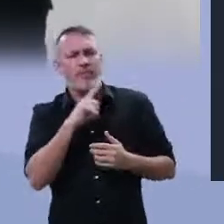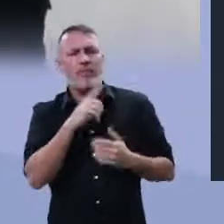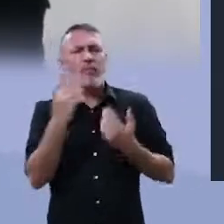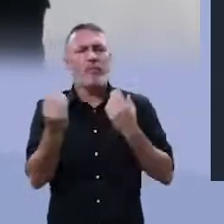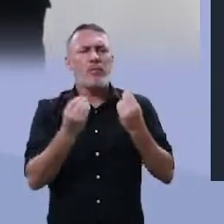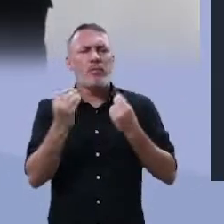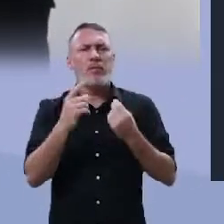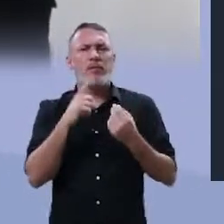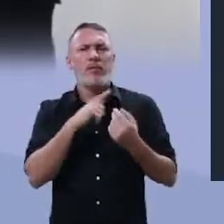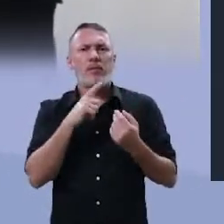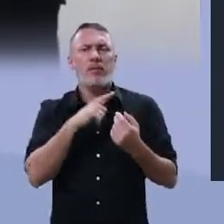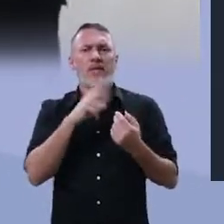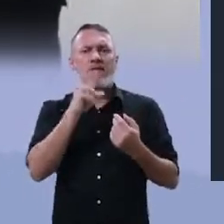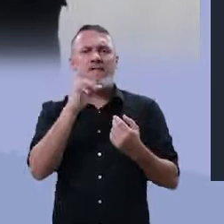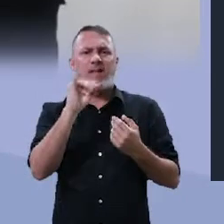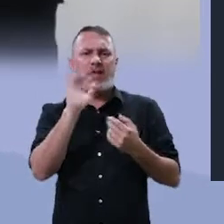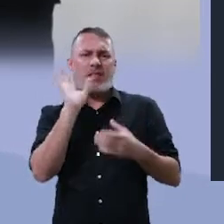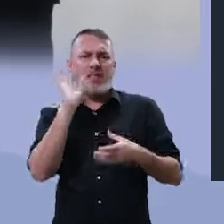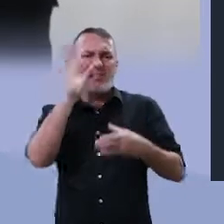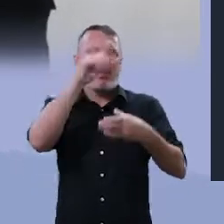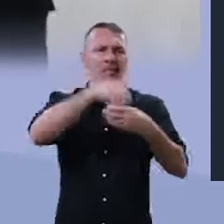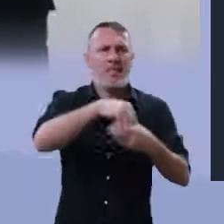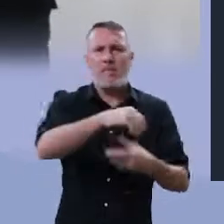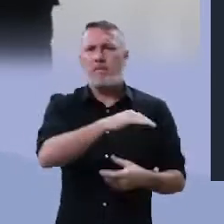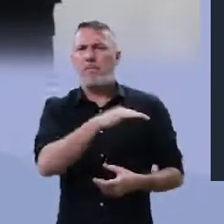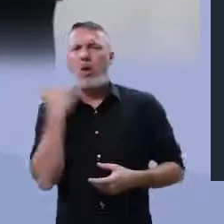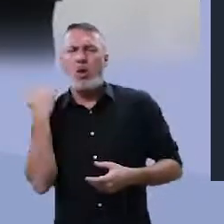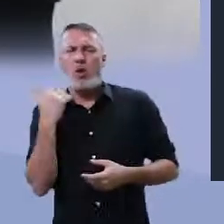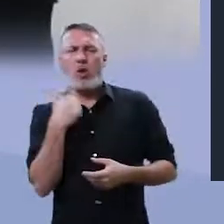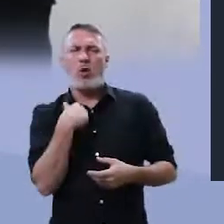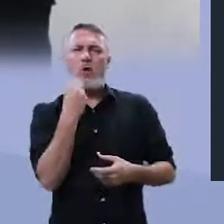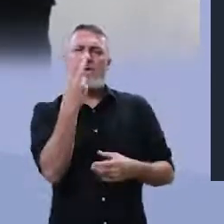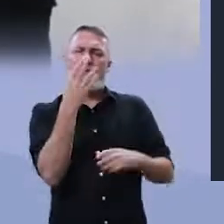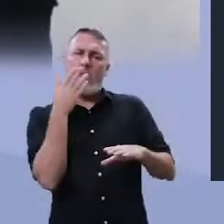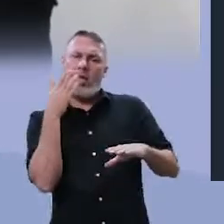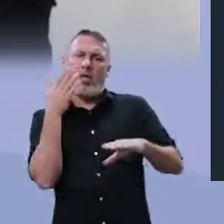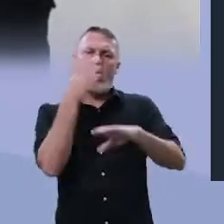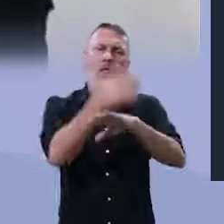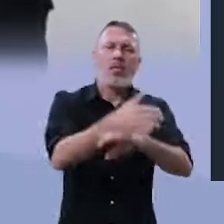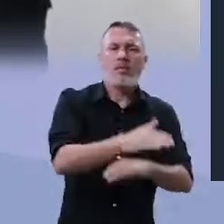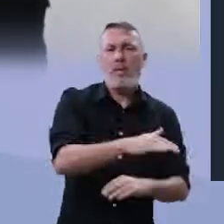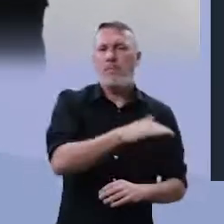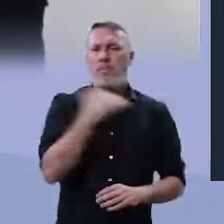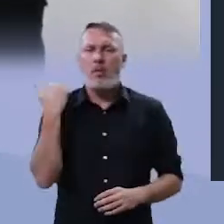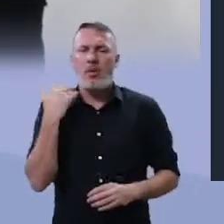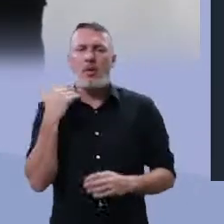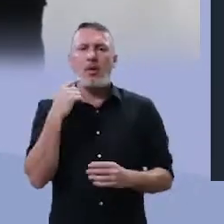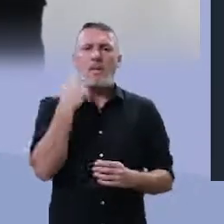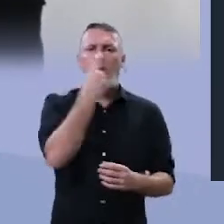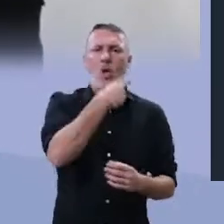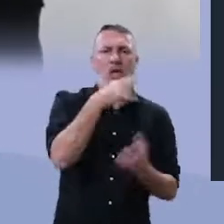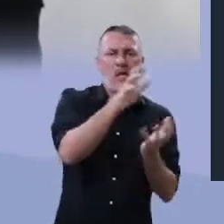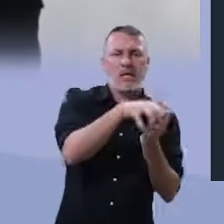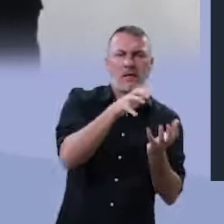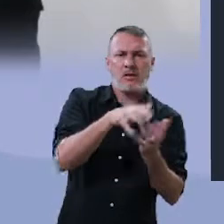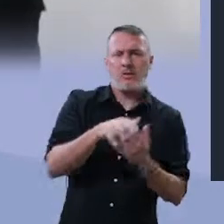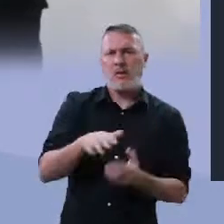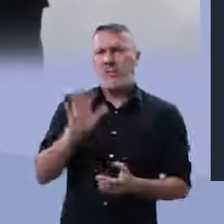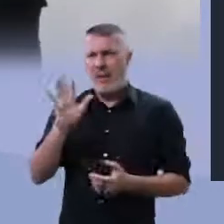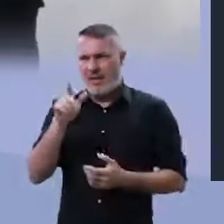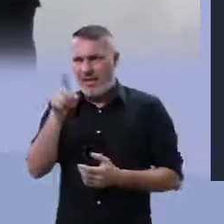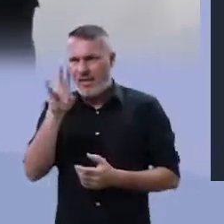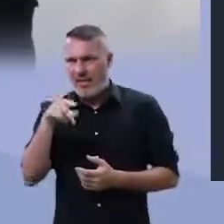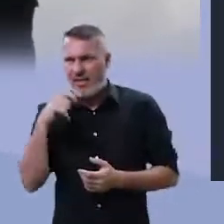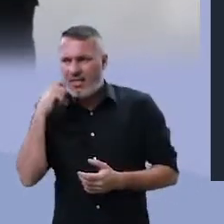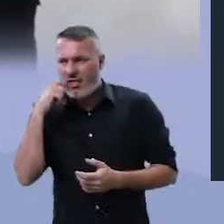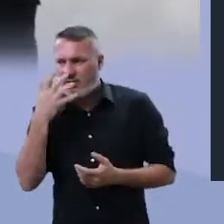adentrando a boca da morte, nos dentes da morte. E o Ed sortudo, seu amiguinho, vai falar, isso é um caso